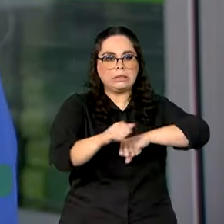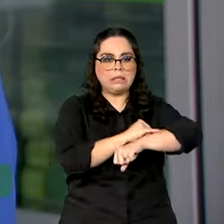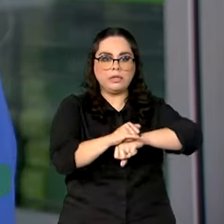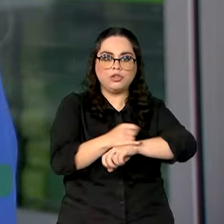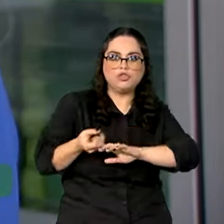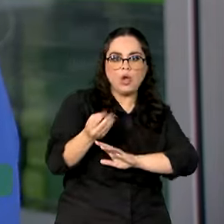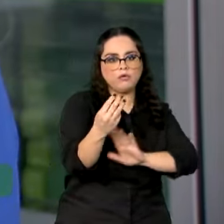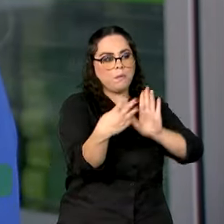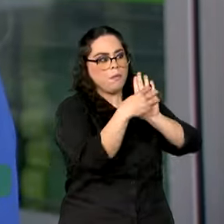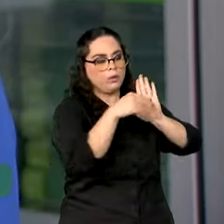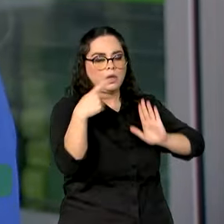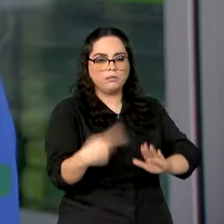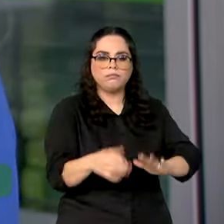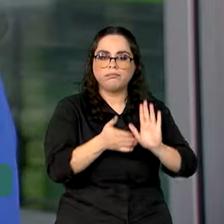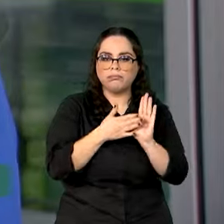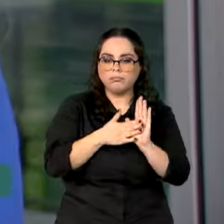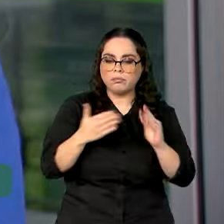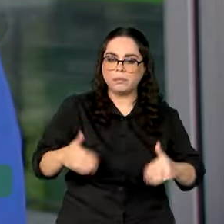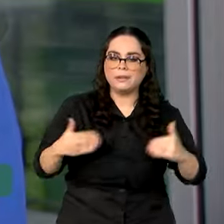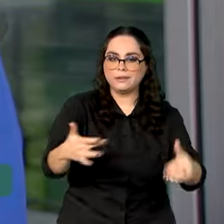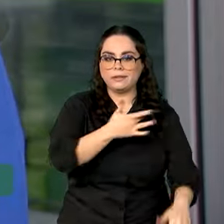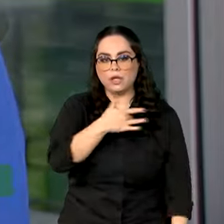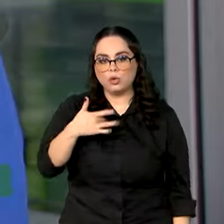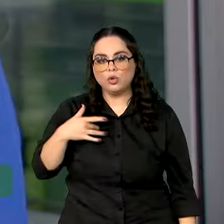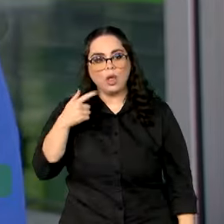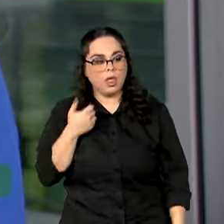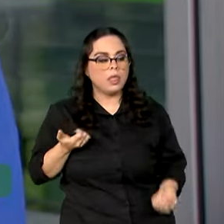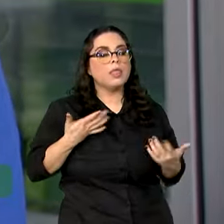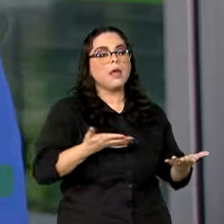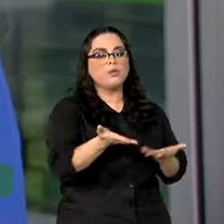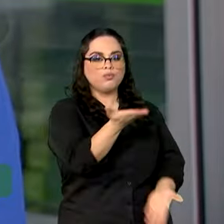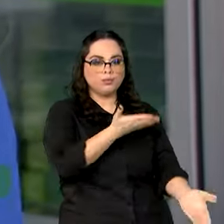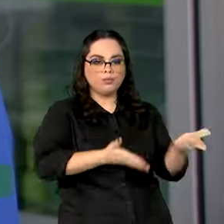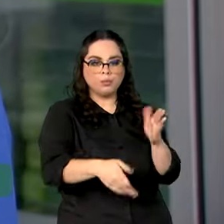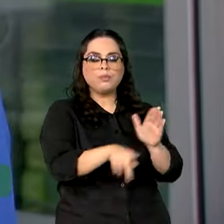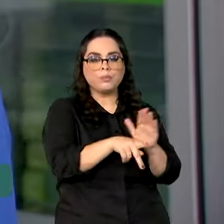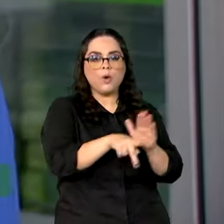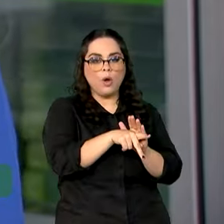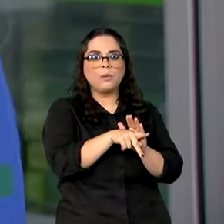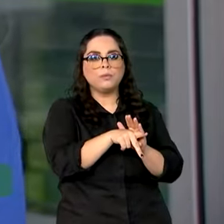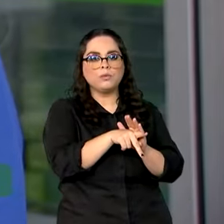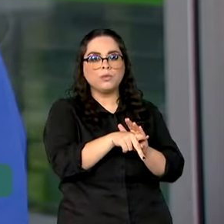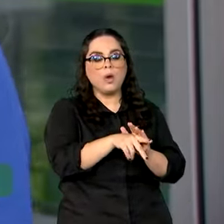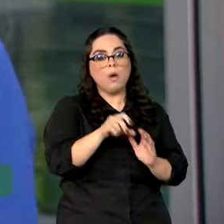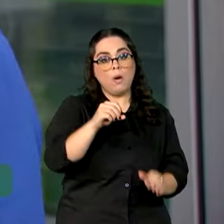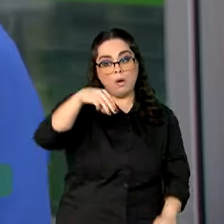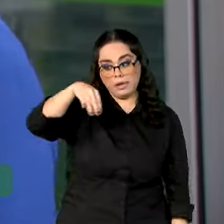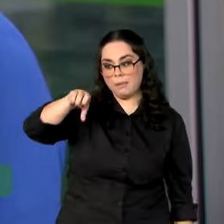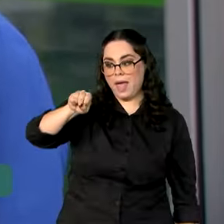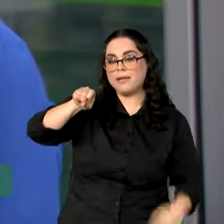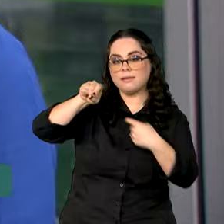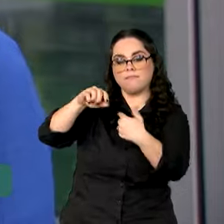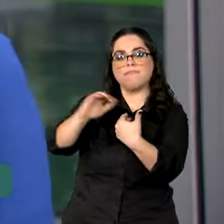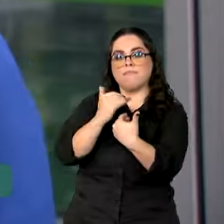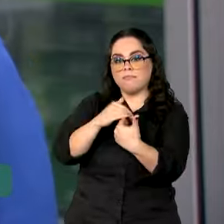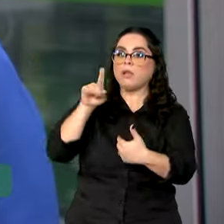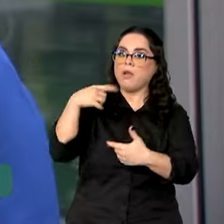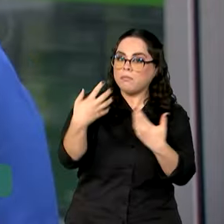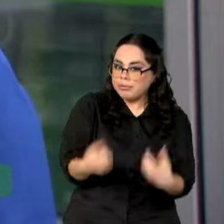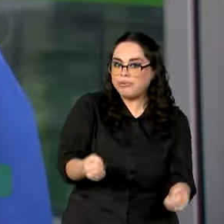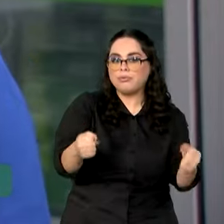proposta pelo Ministério da Saúde veio em atendimento às recomendações da Organização Mundial da Saúde e